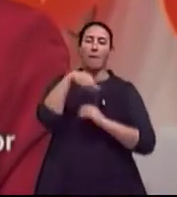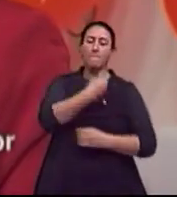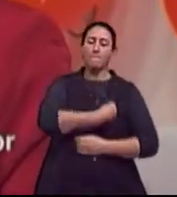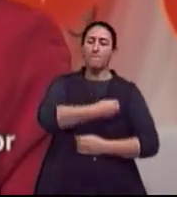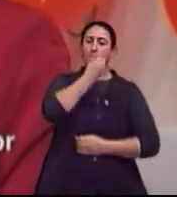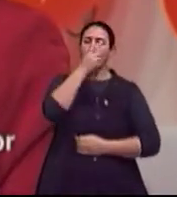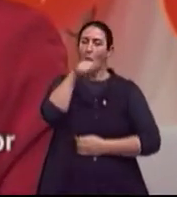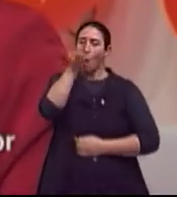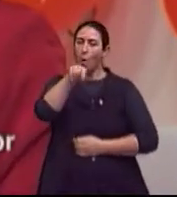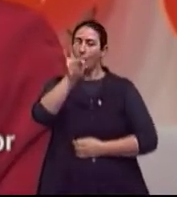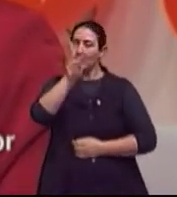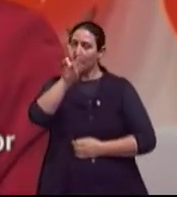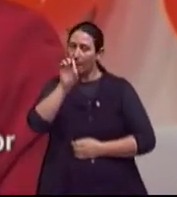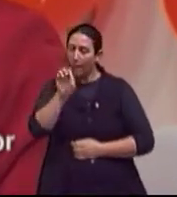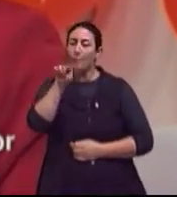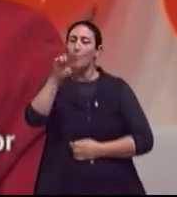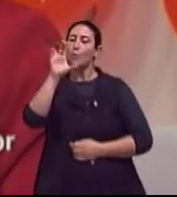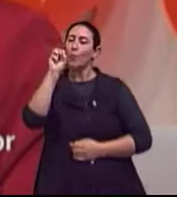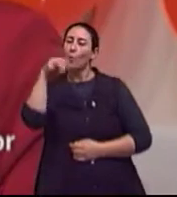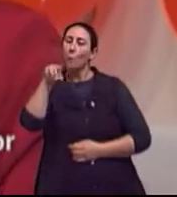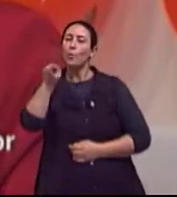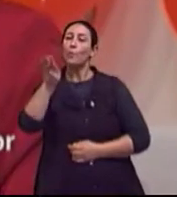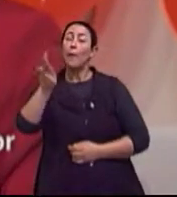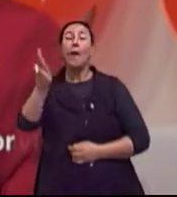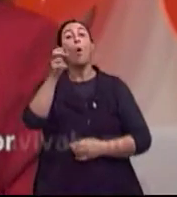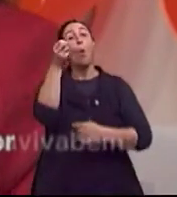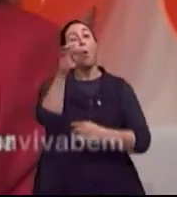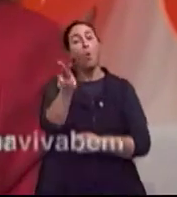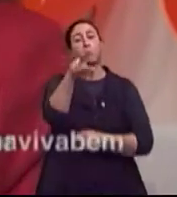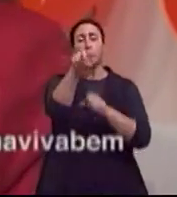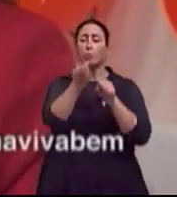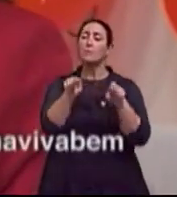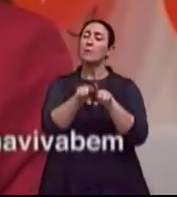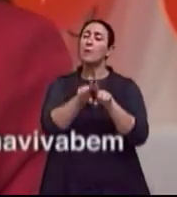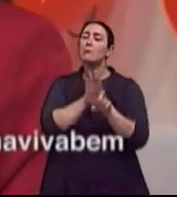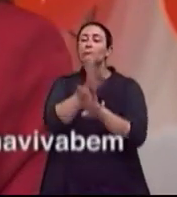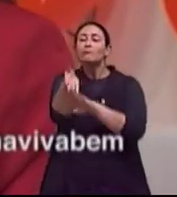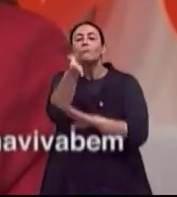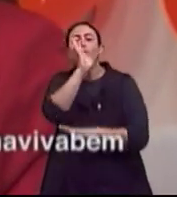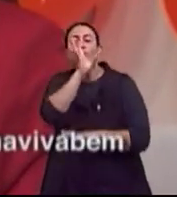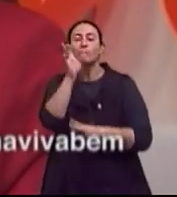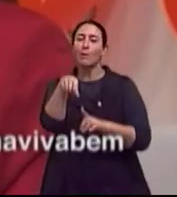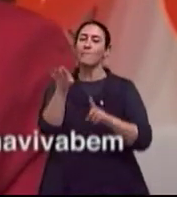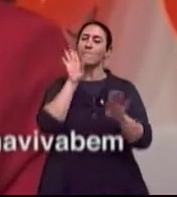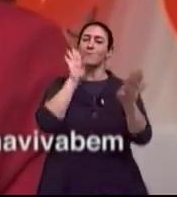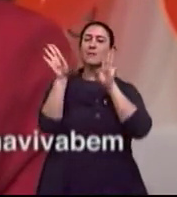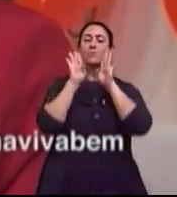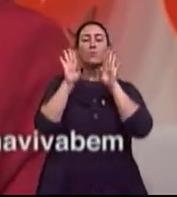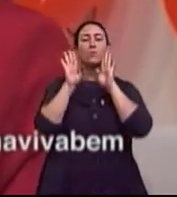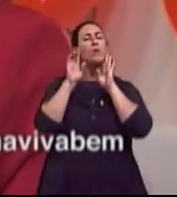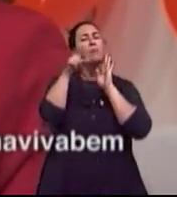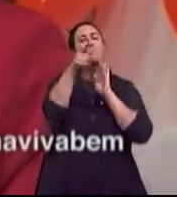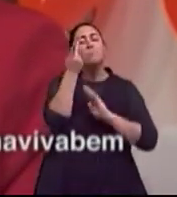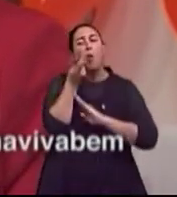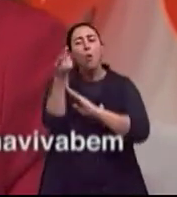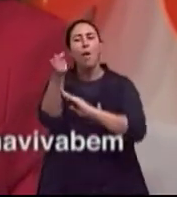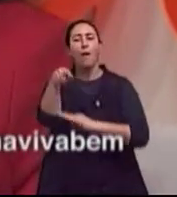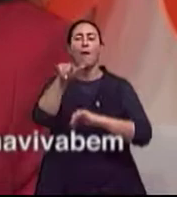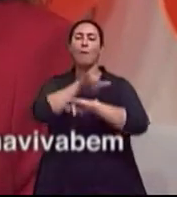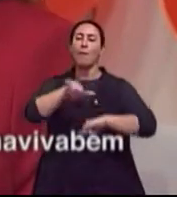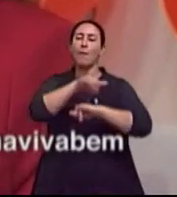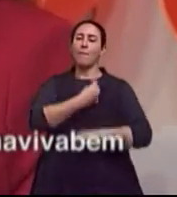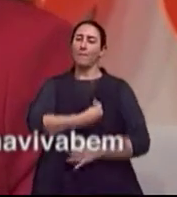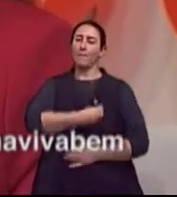.tv.com.br Mas também podem nos encontrar lá no facebook.com